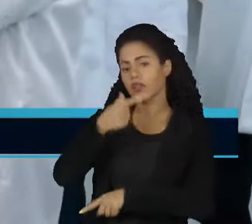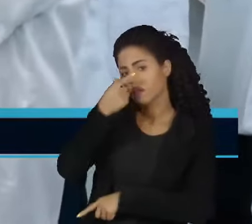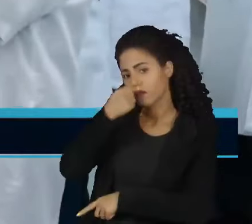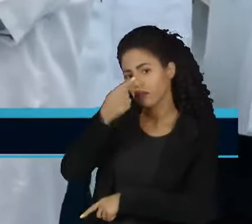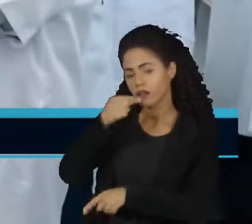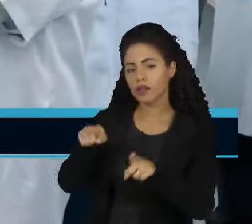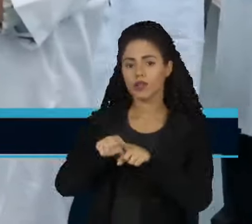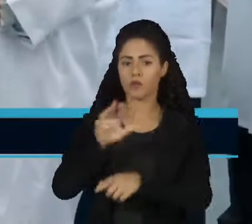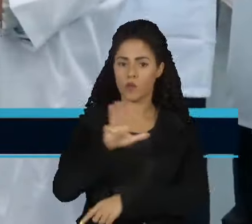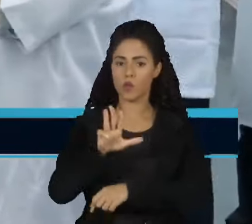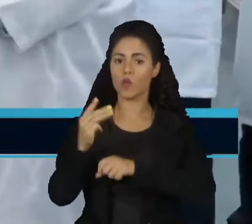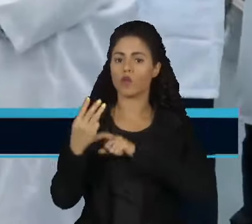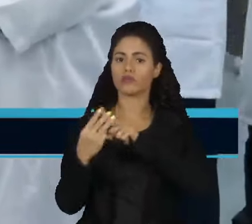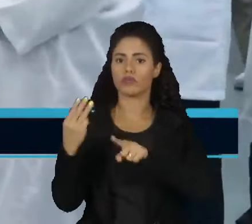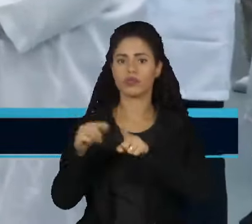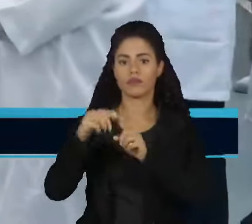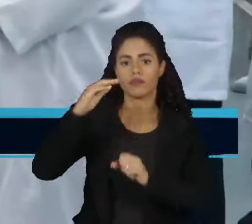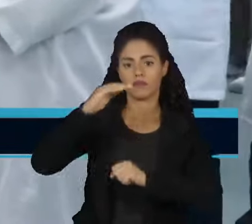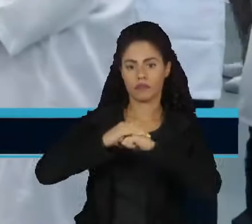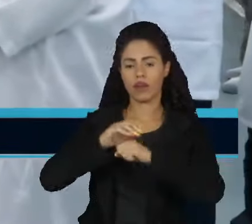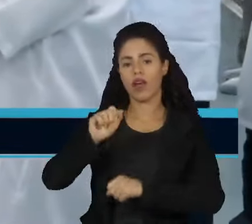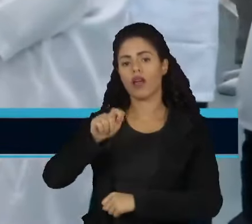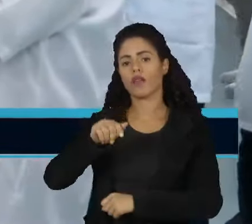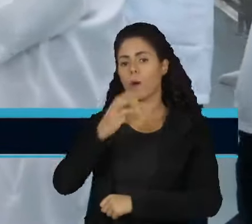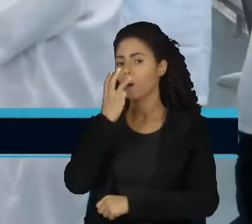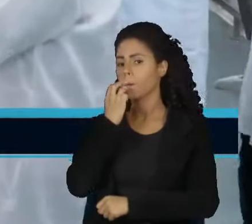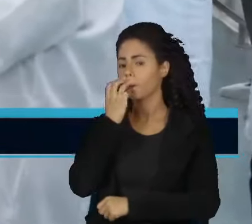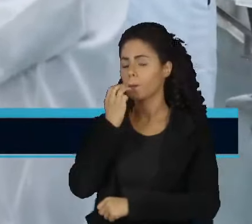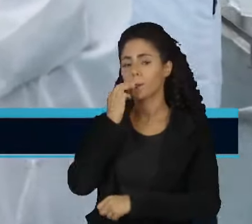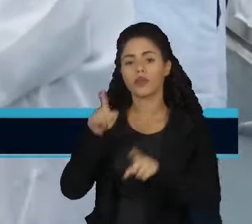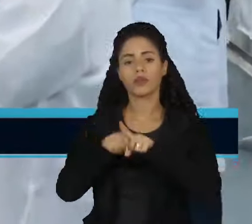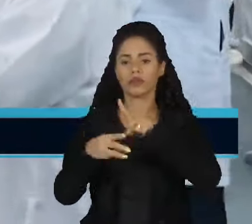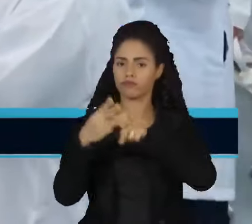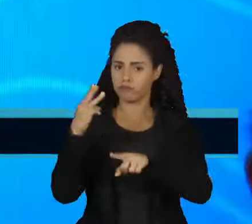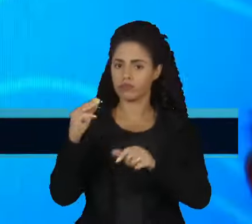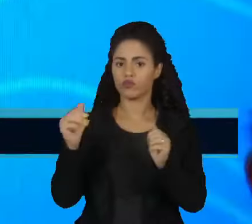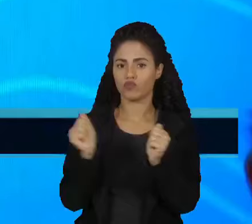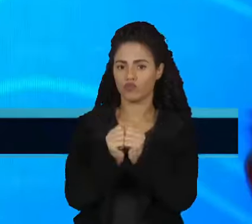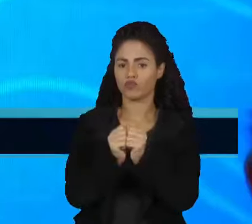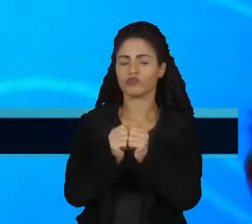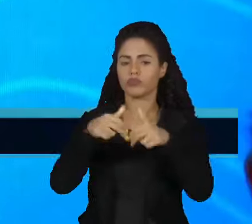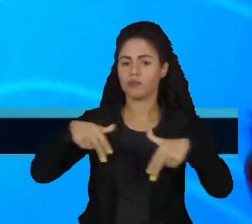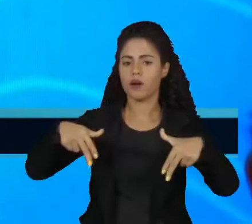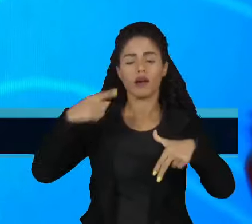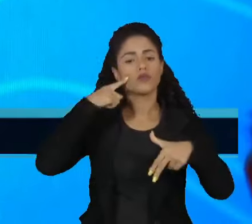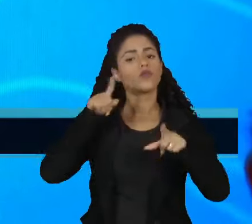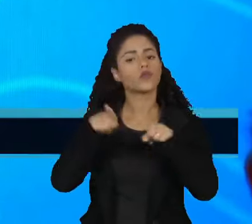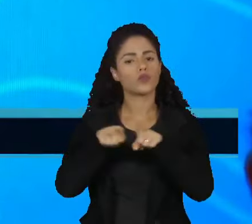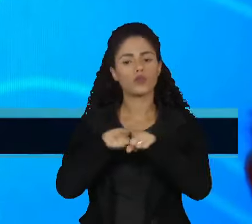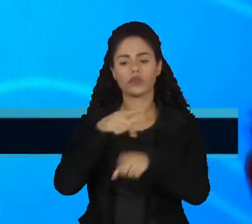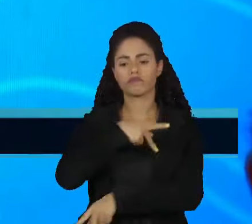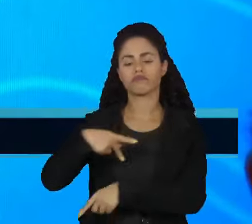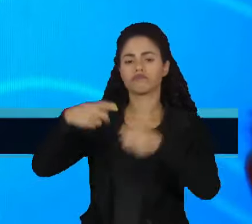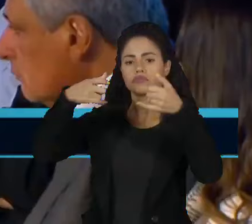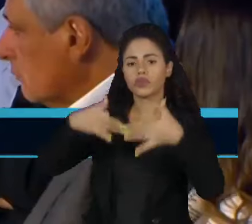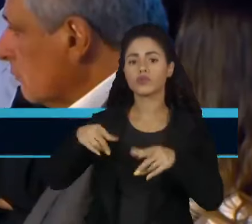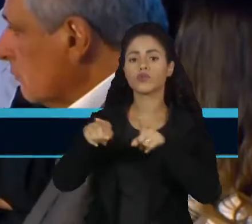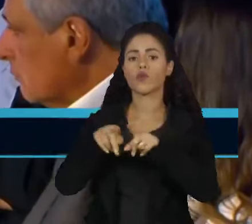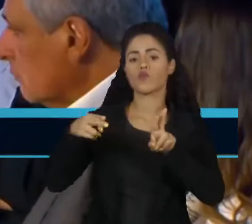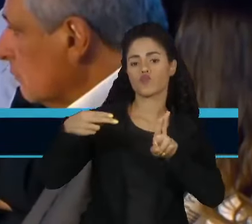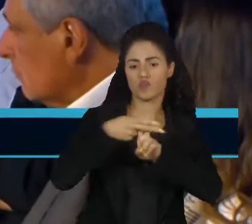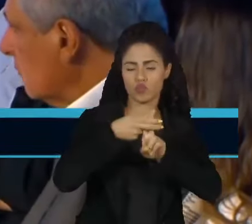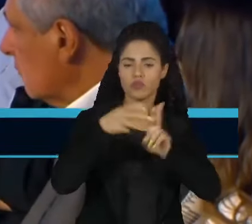Alckmin, e o presidente do BNDES, Aloysio Mercadante, também participaram do evento. O presidente disse que o Sistema Único de Saúde